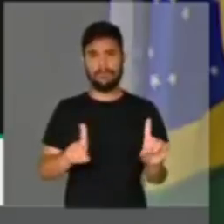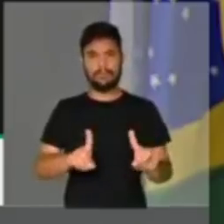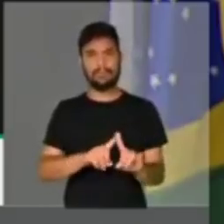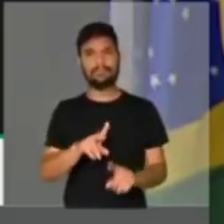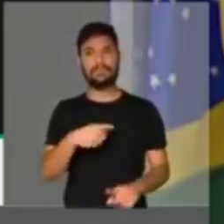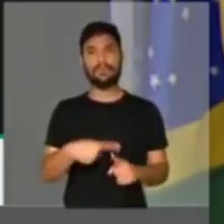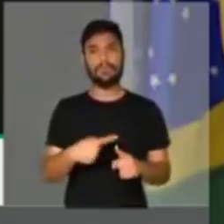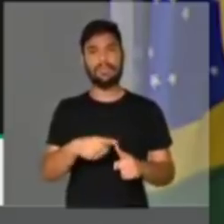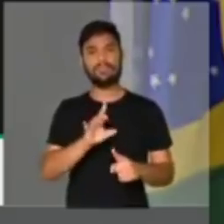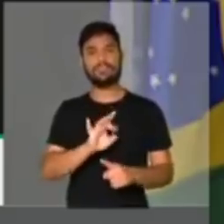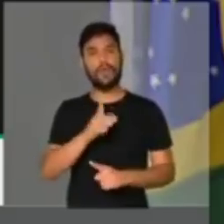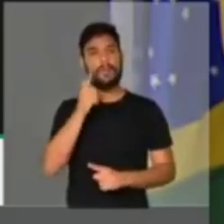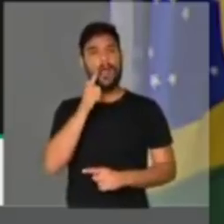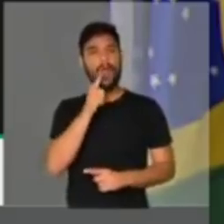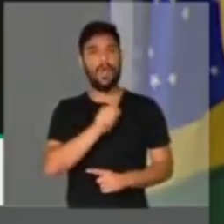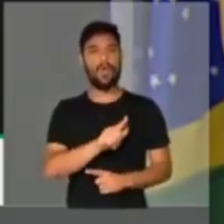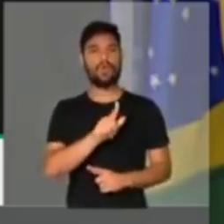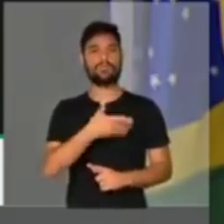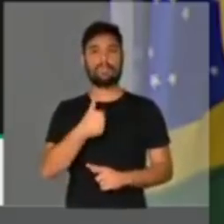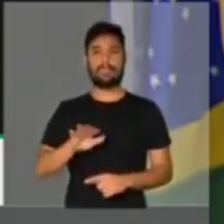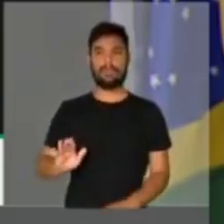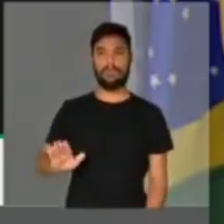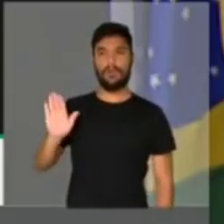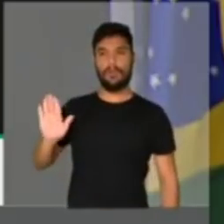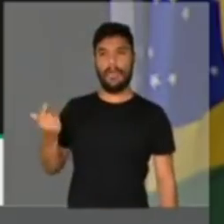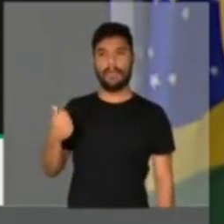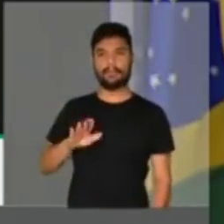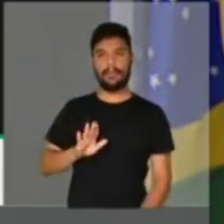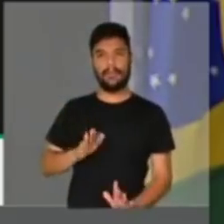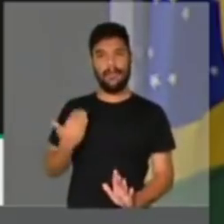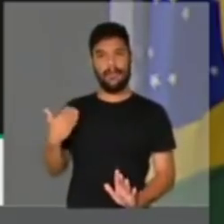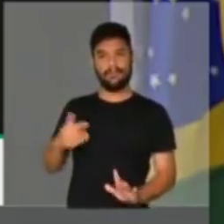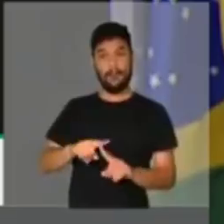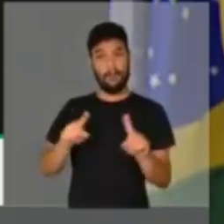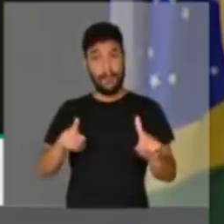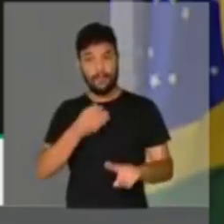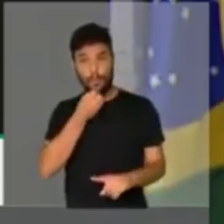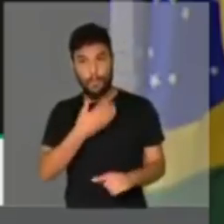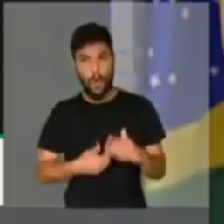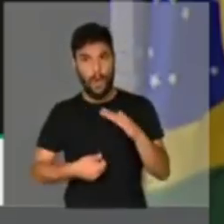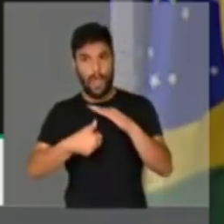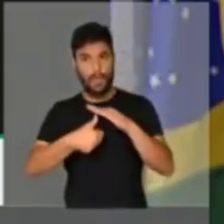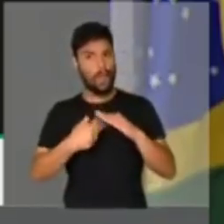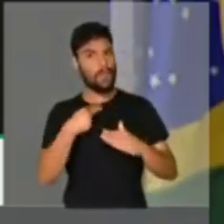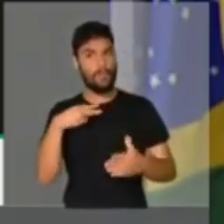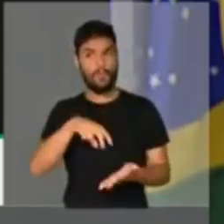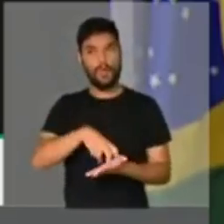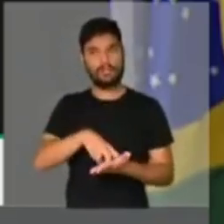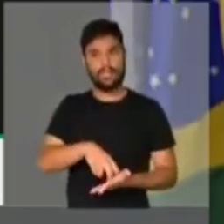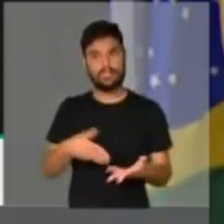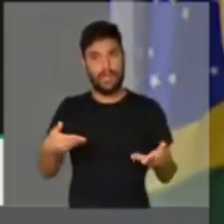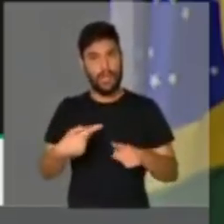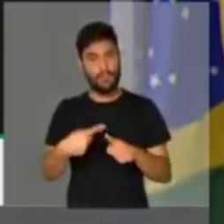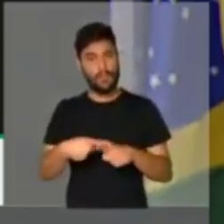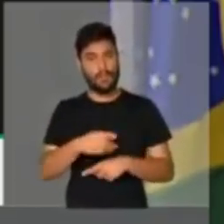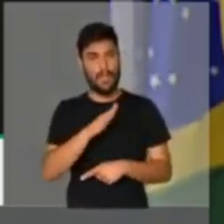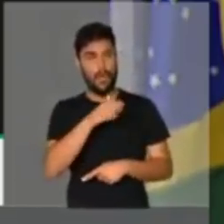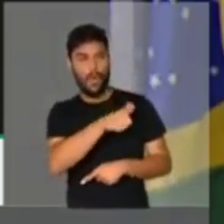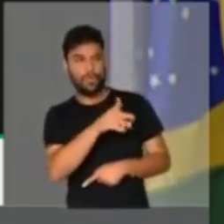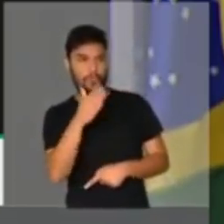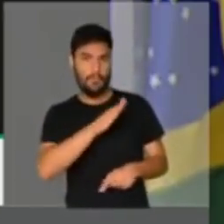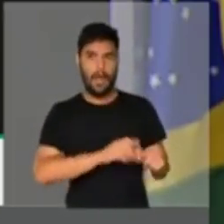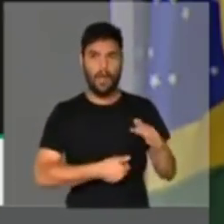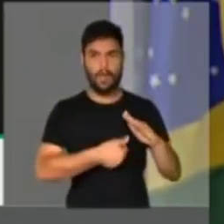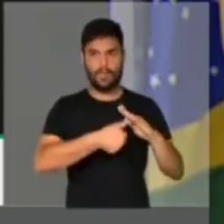simplesmente para cumprir promessas eleitorais, mas os bons setores não podem ser punidos pela atitude dos maus